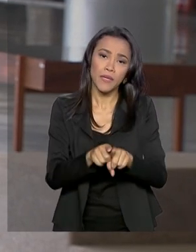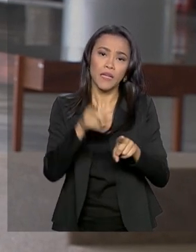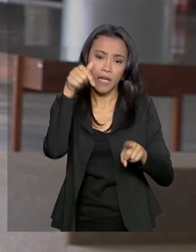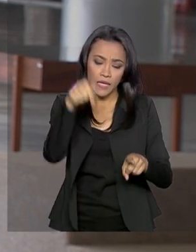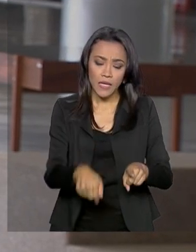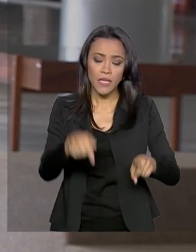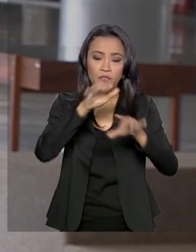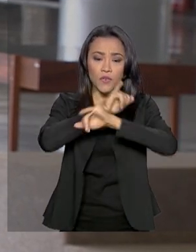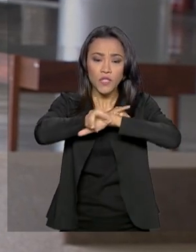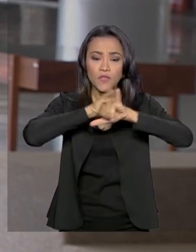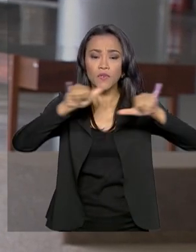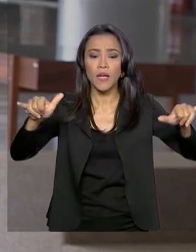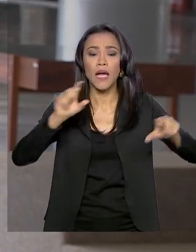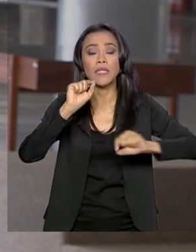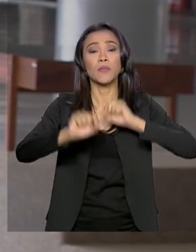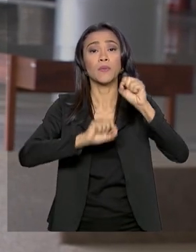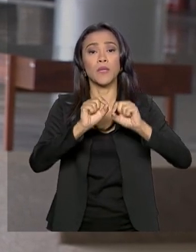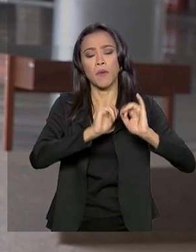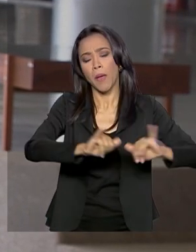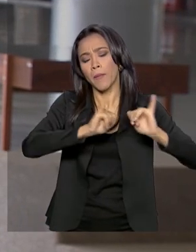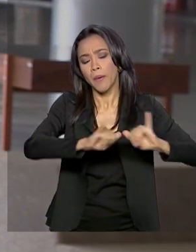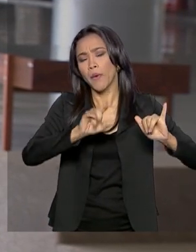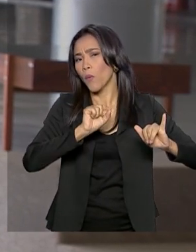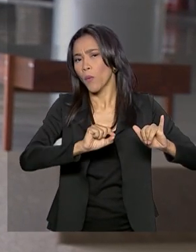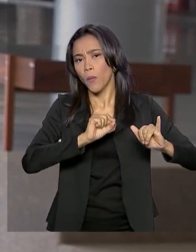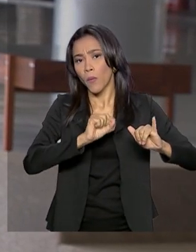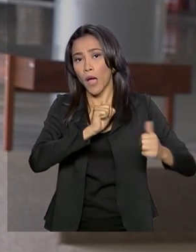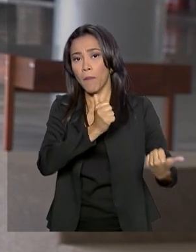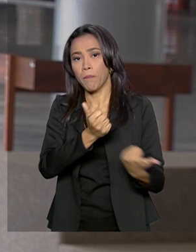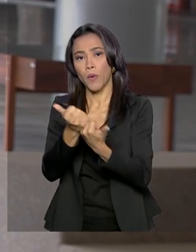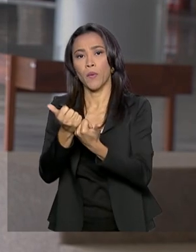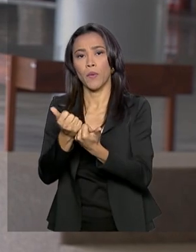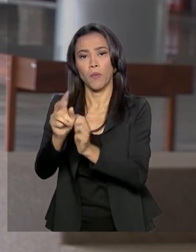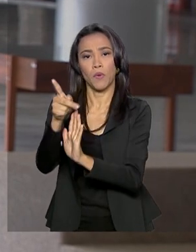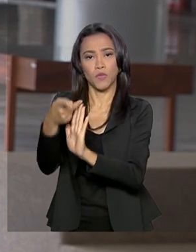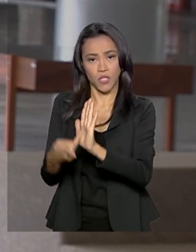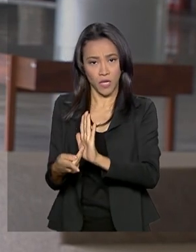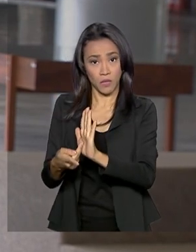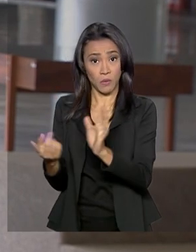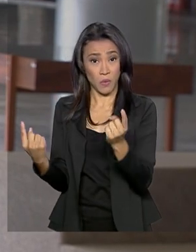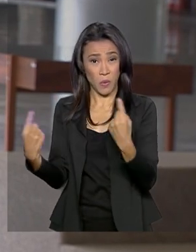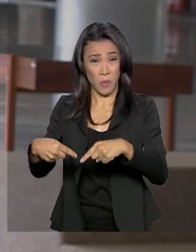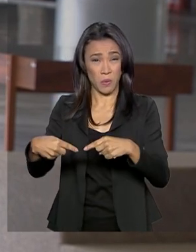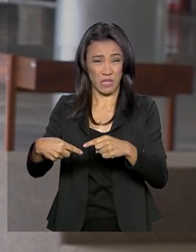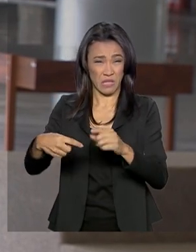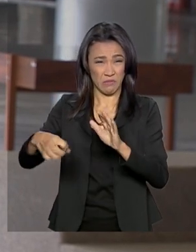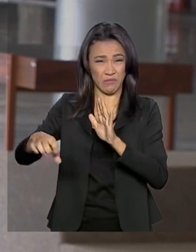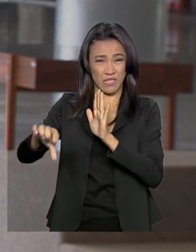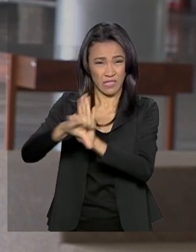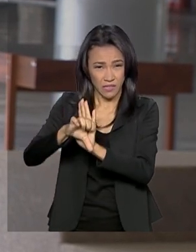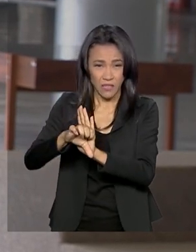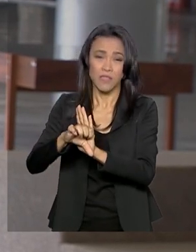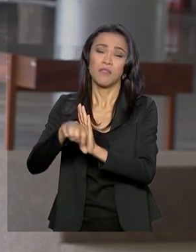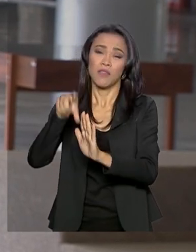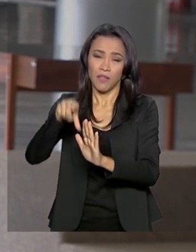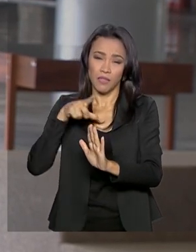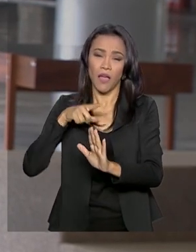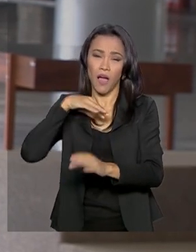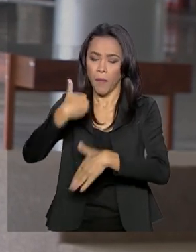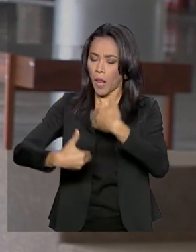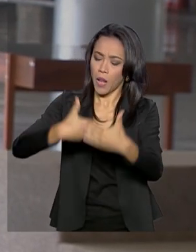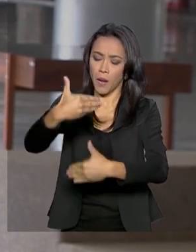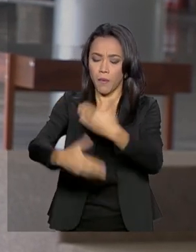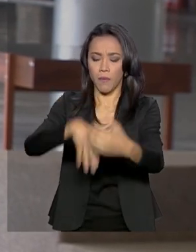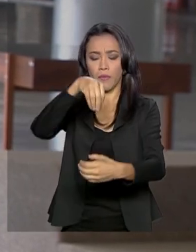Planalto, lançada a campanha publicitária em apoio ao projeto anticrime, que tramita no Congresso Nacional. Eu acompanhei essa